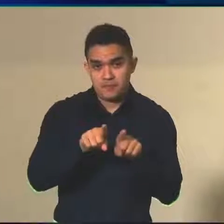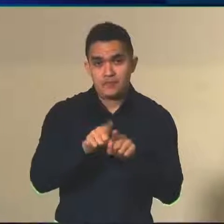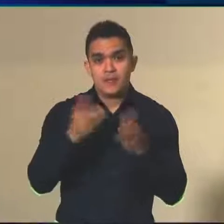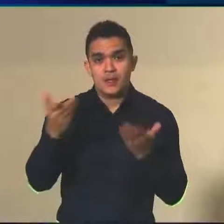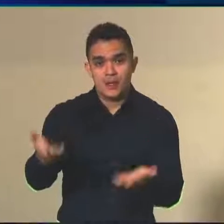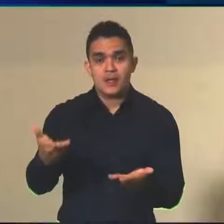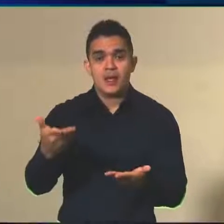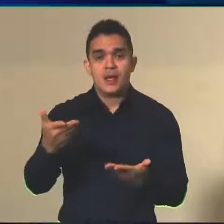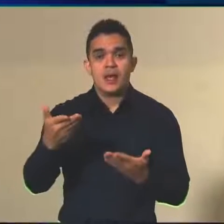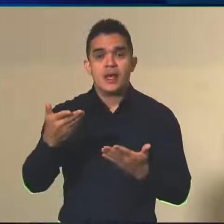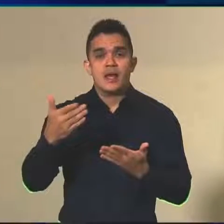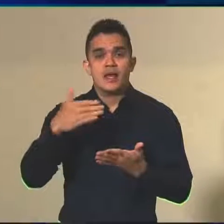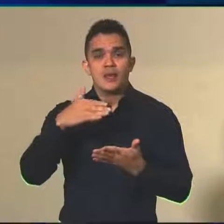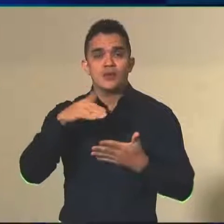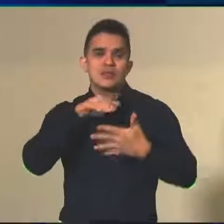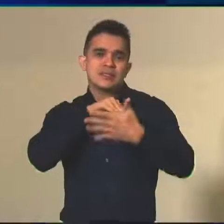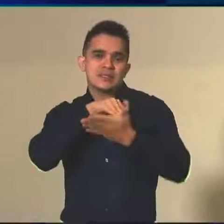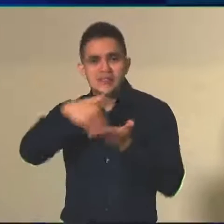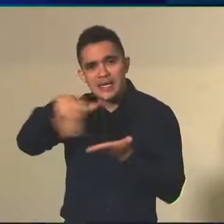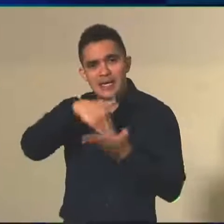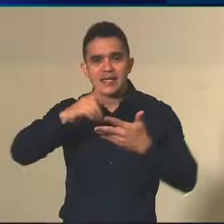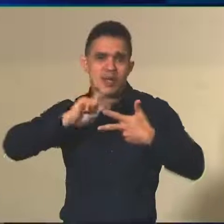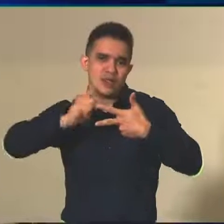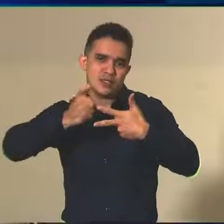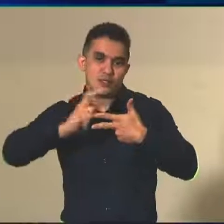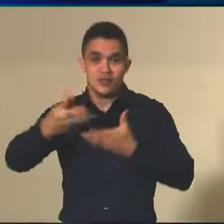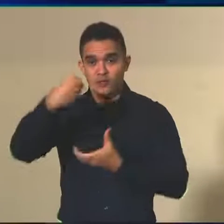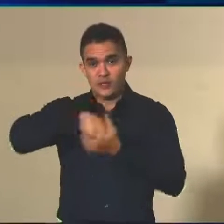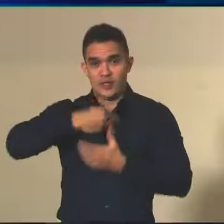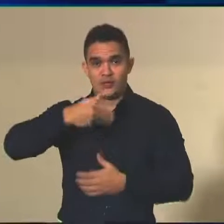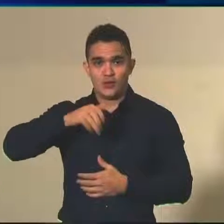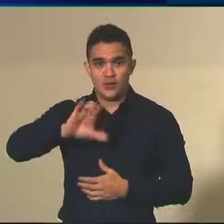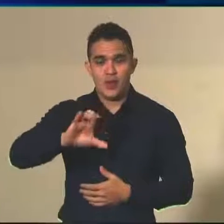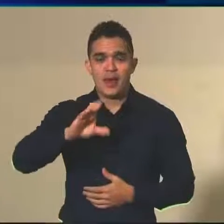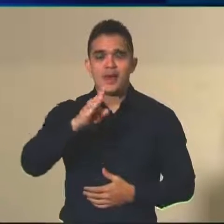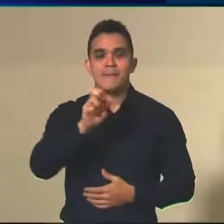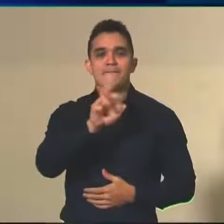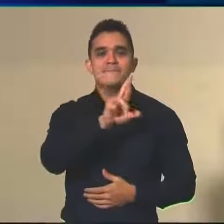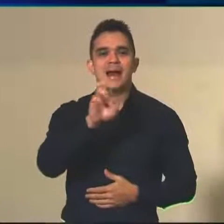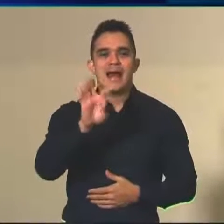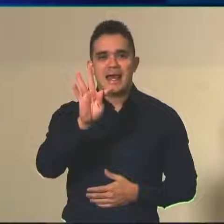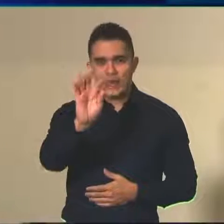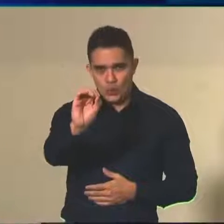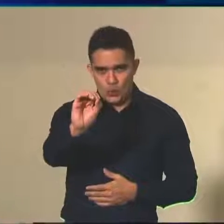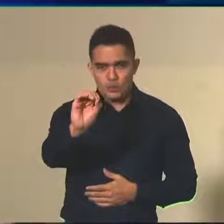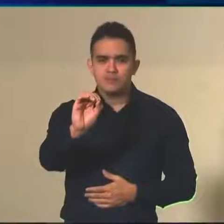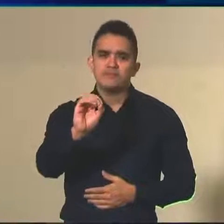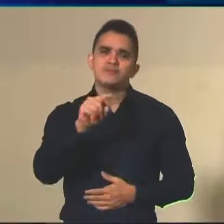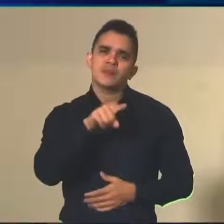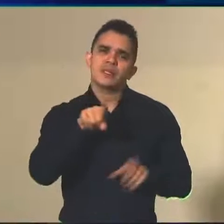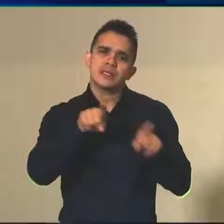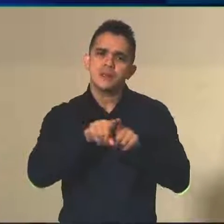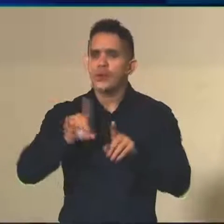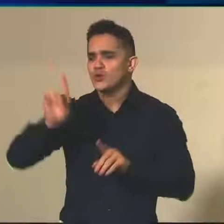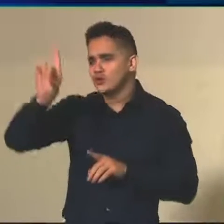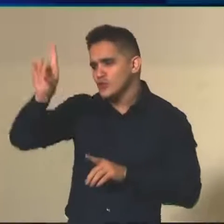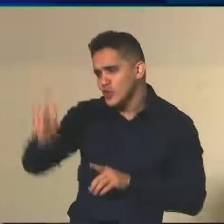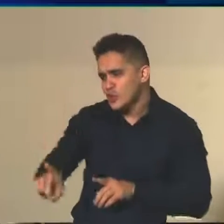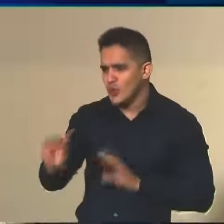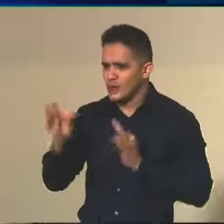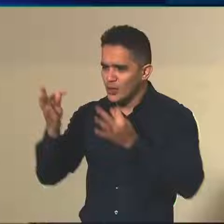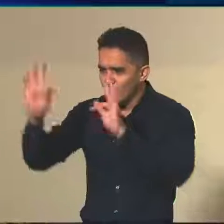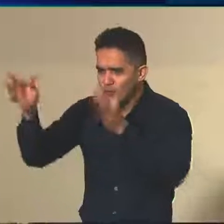Barreto Júnior, José Barreto Júnior, secretário-executivo do Ministério da Educação aqui presente. Cumprimentar os diretores Jofran, Rubens